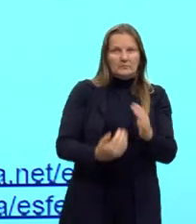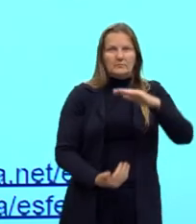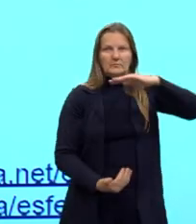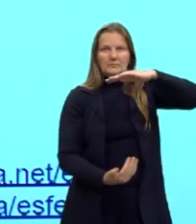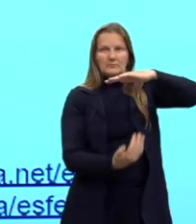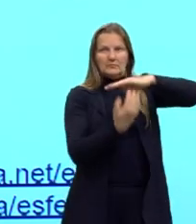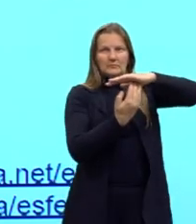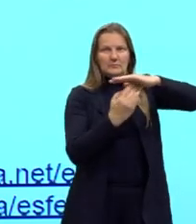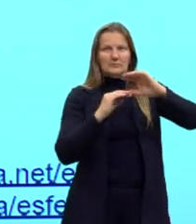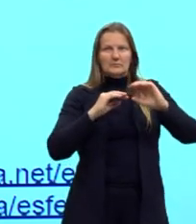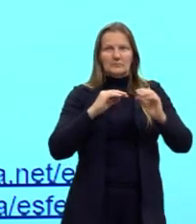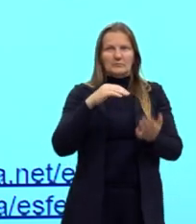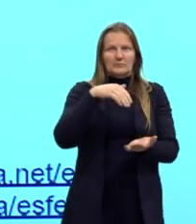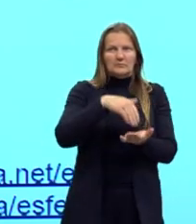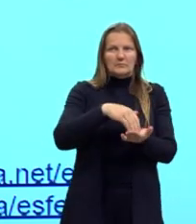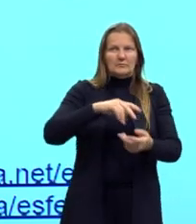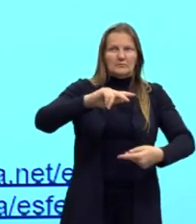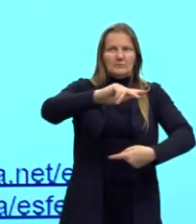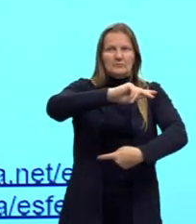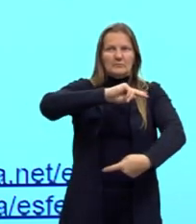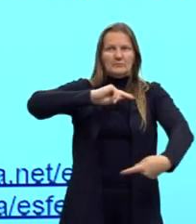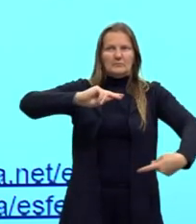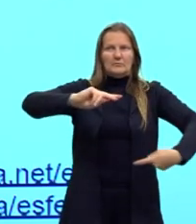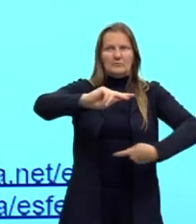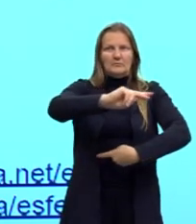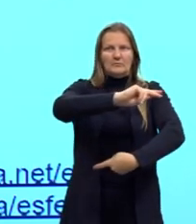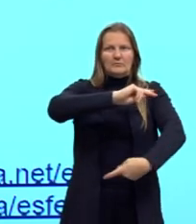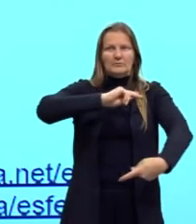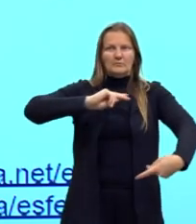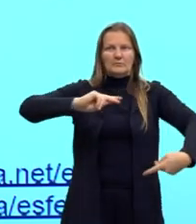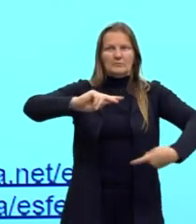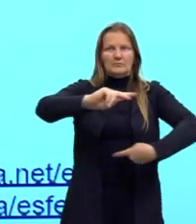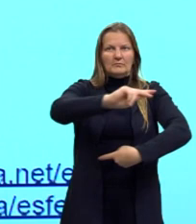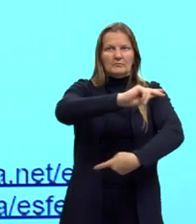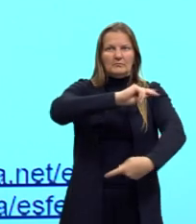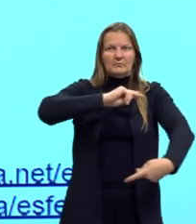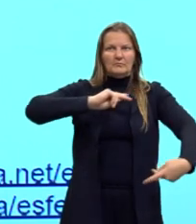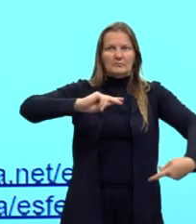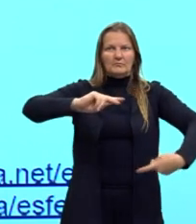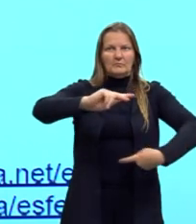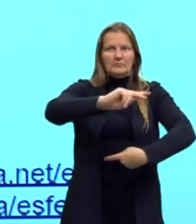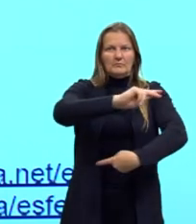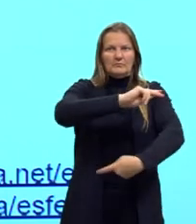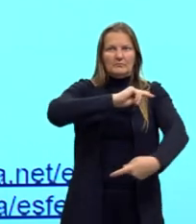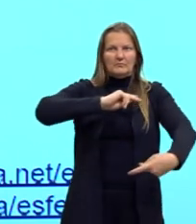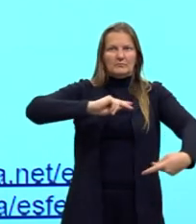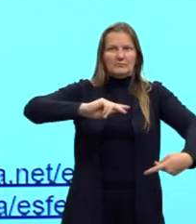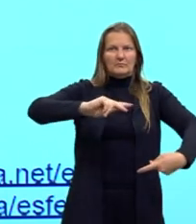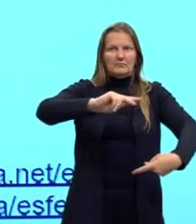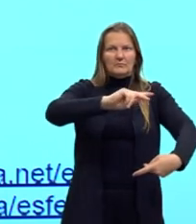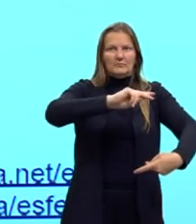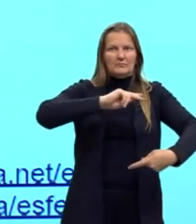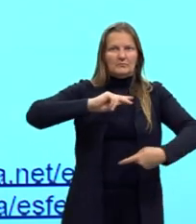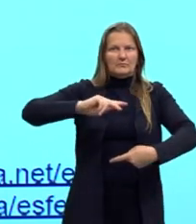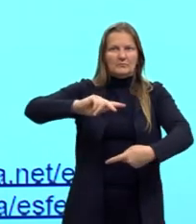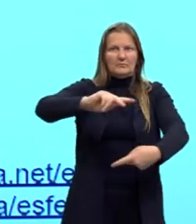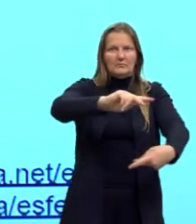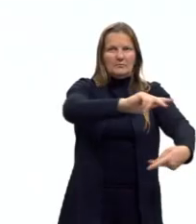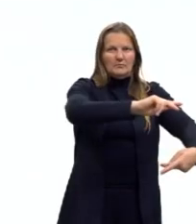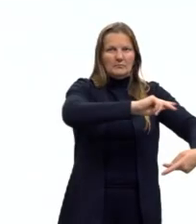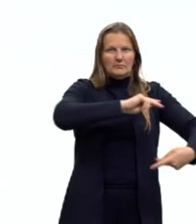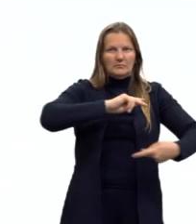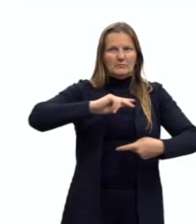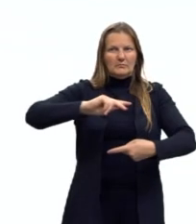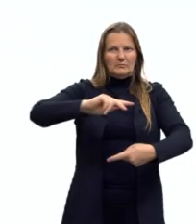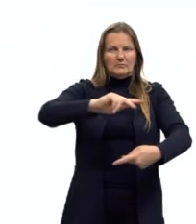circunferência. Então esses pontos P1 e P2 são os polos da nossa esfera. Nós temos